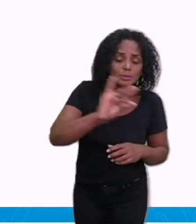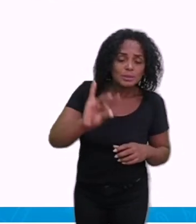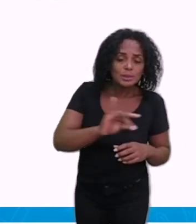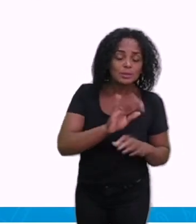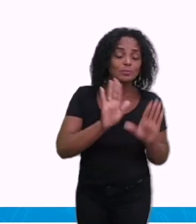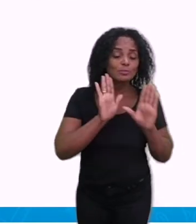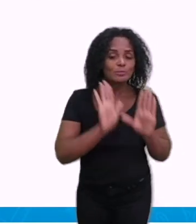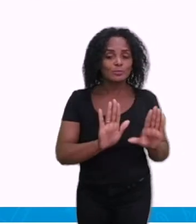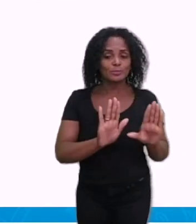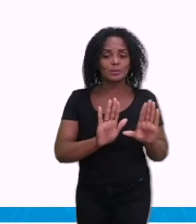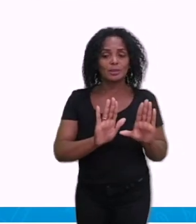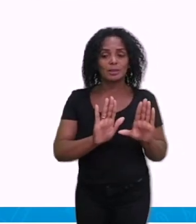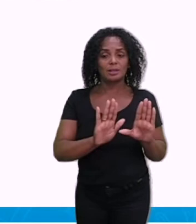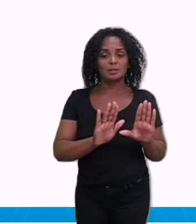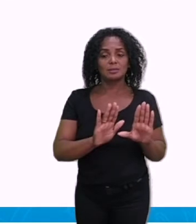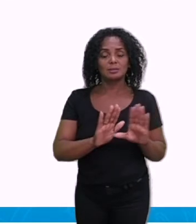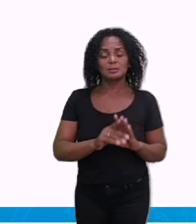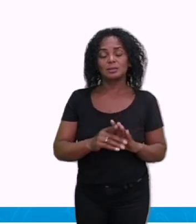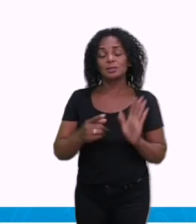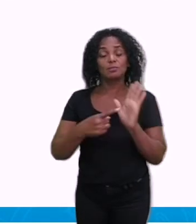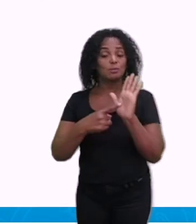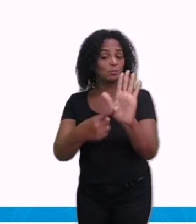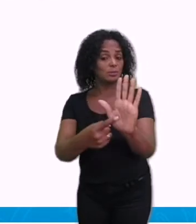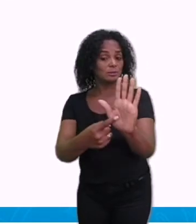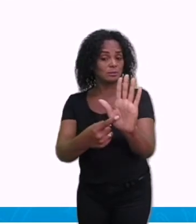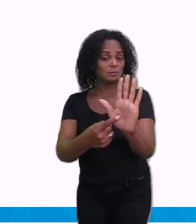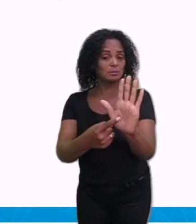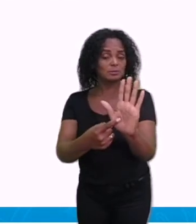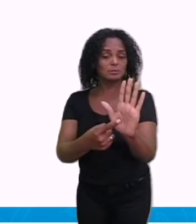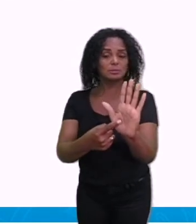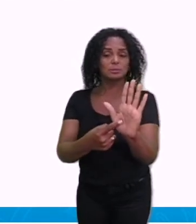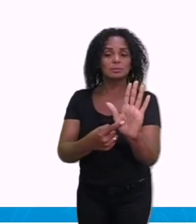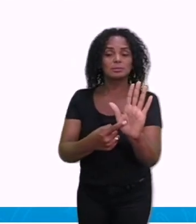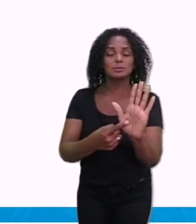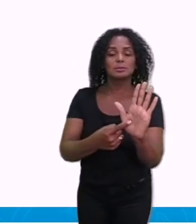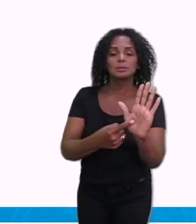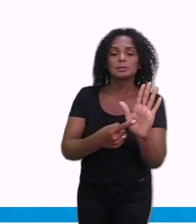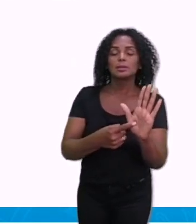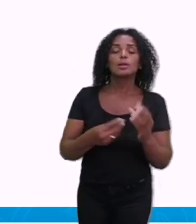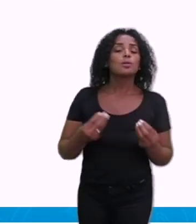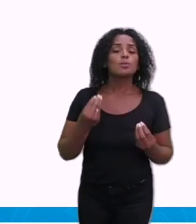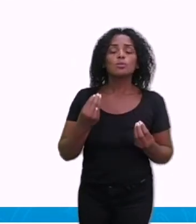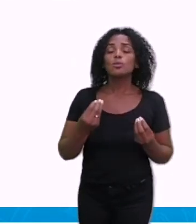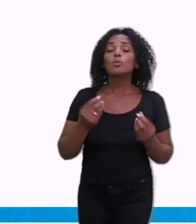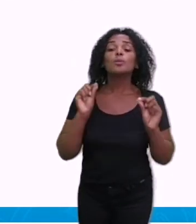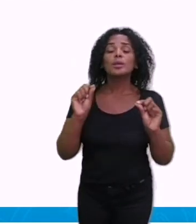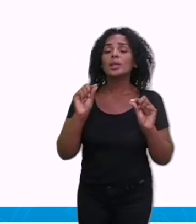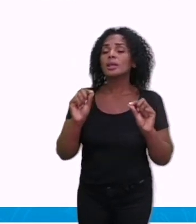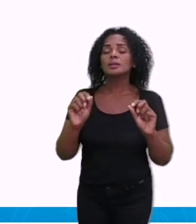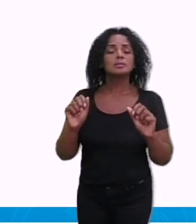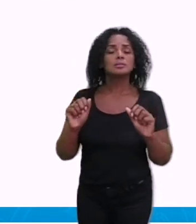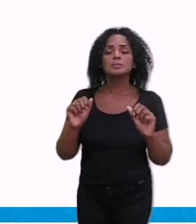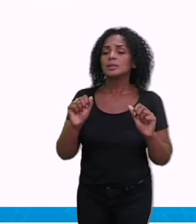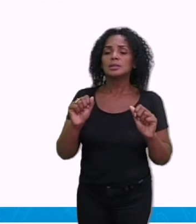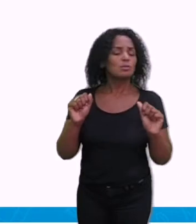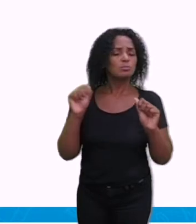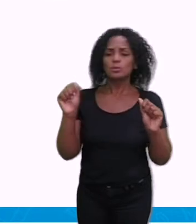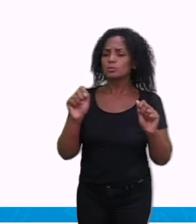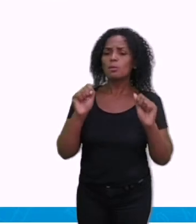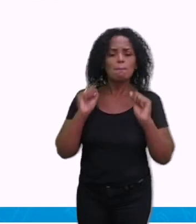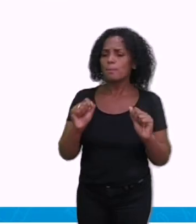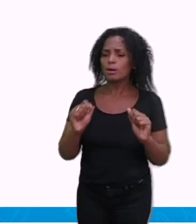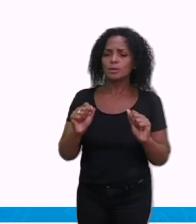picarem? Então, eu vou mostrar aí para vocês uma prevenção. E o que que significa a palavra prevenção?